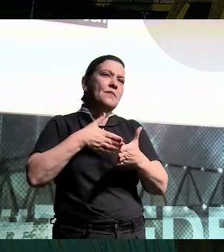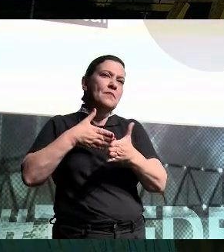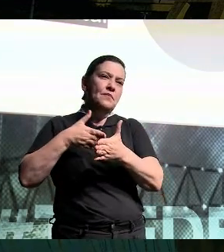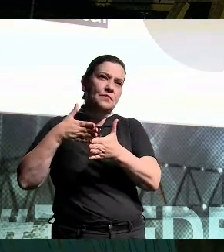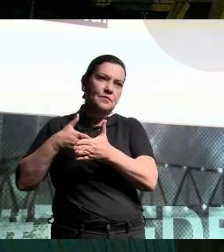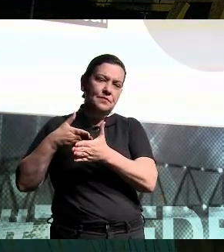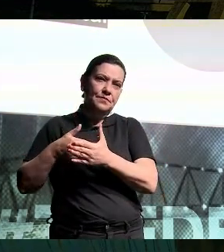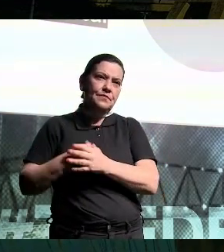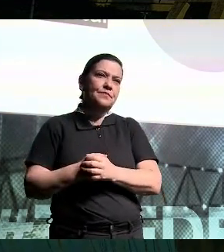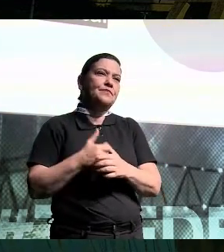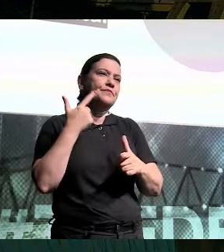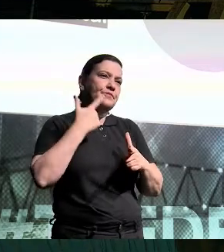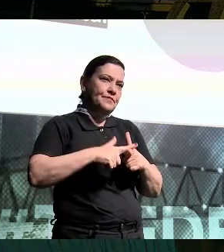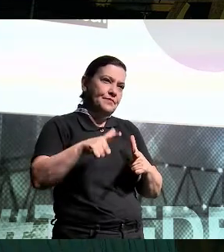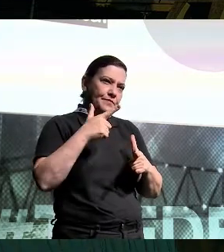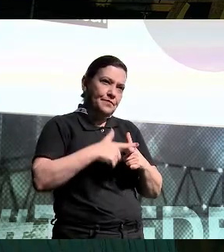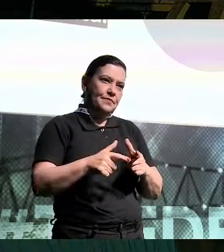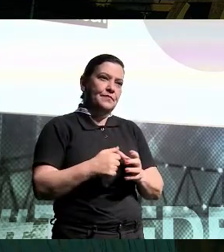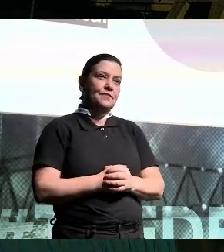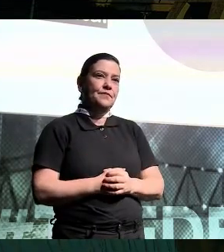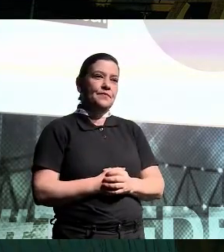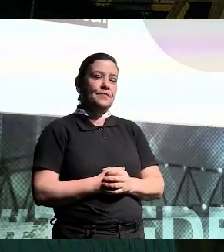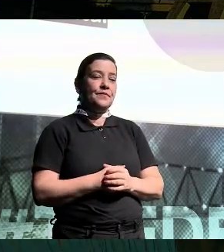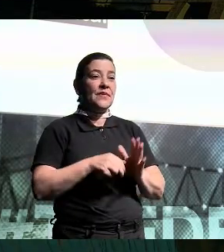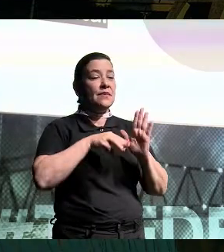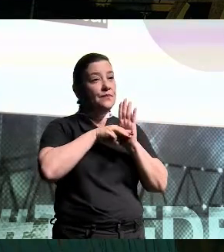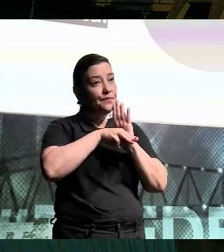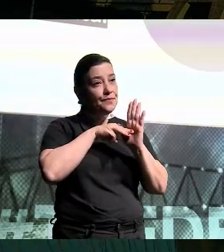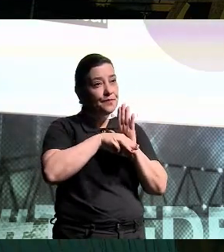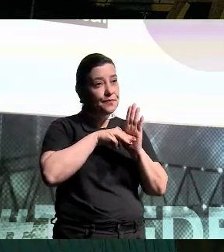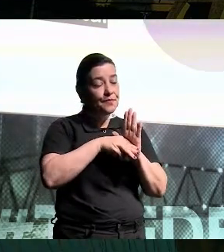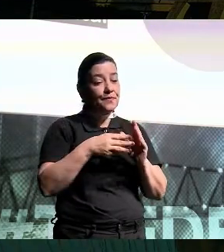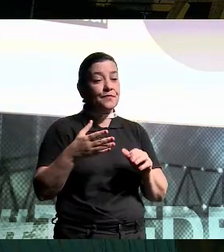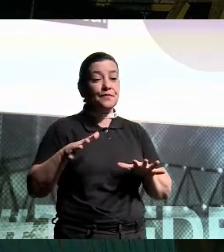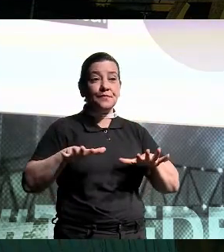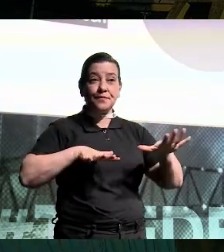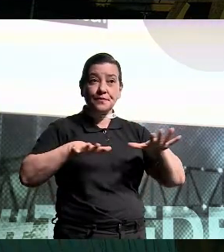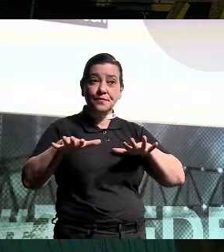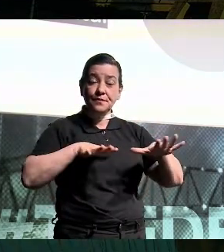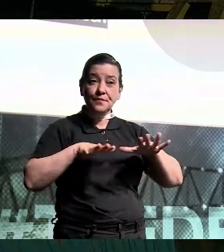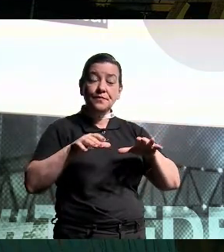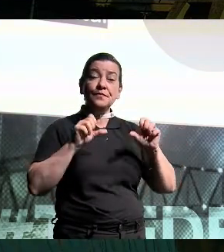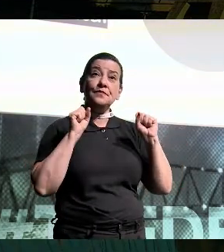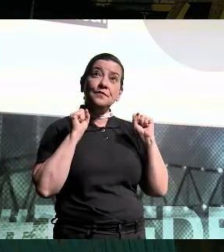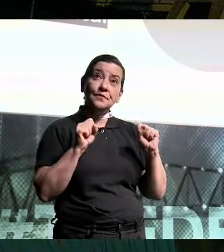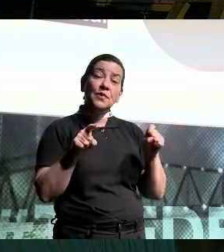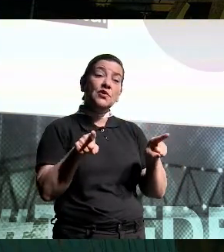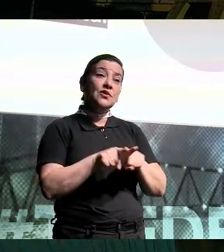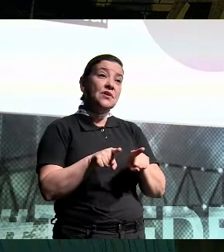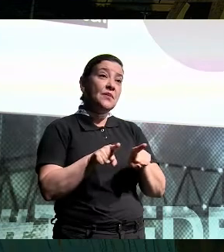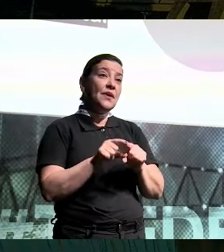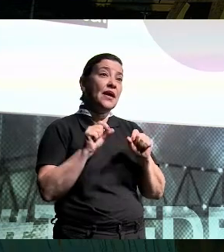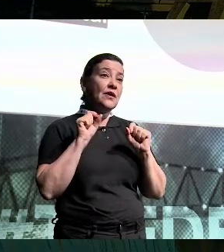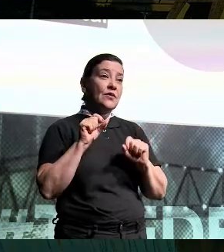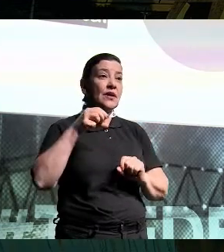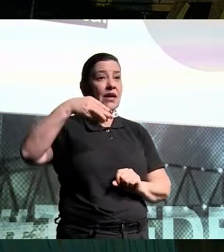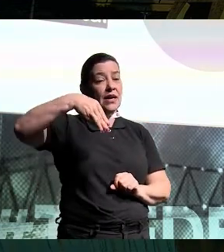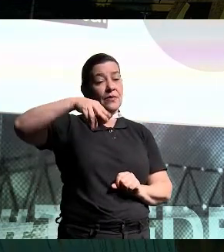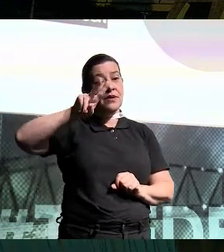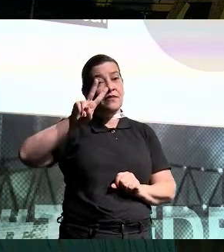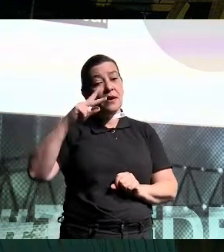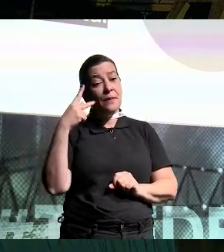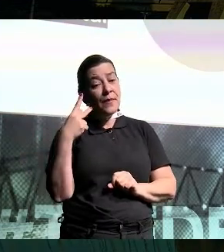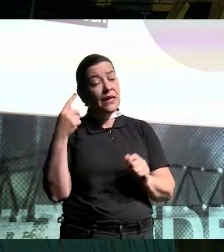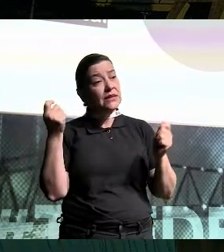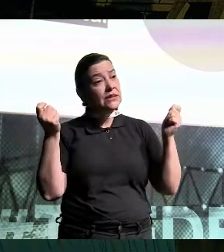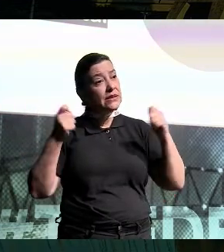sobre muitos problemas. metodologia ágil da inovação, ela pode vir aqui pilotar os famosos MVPs para